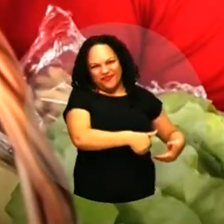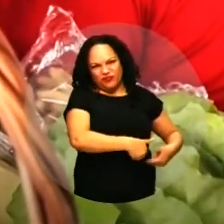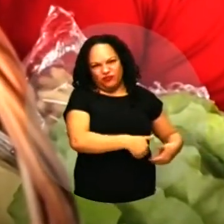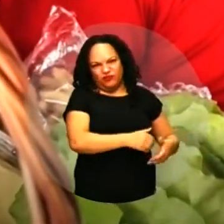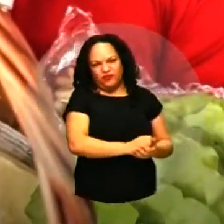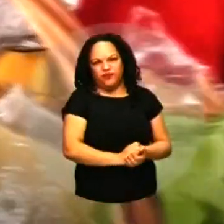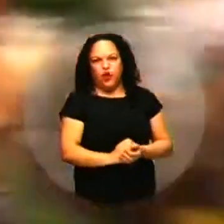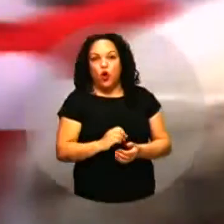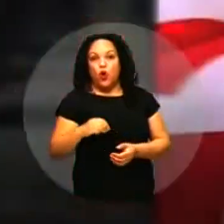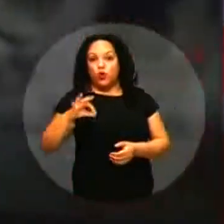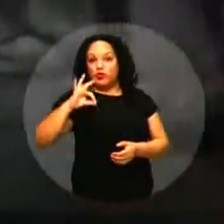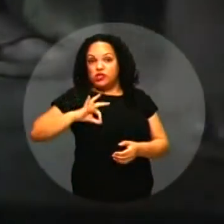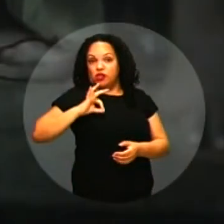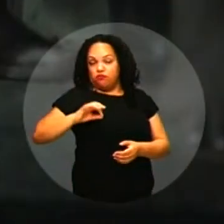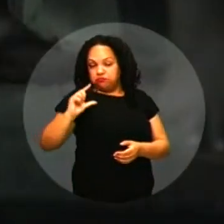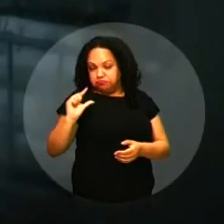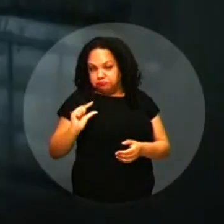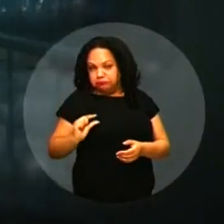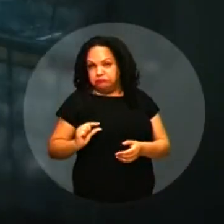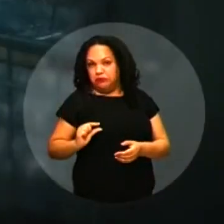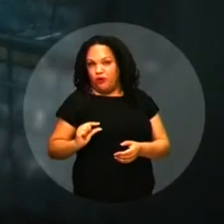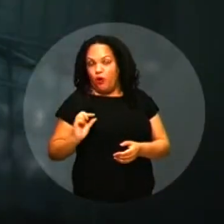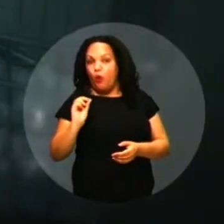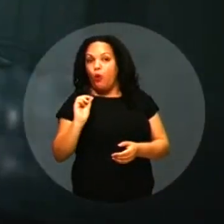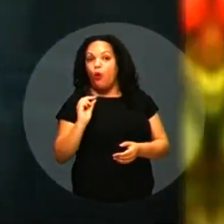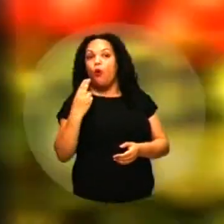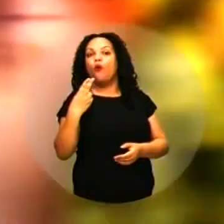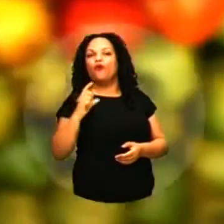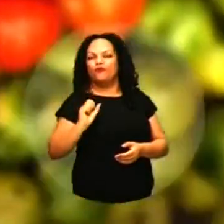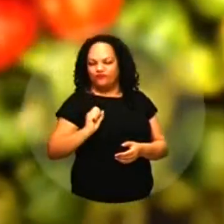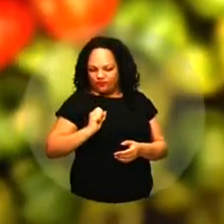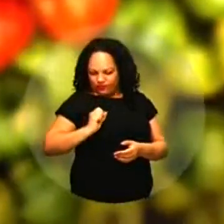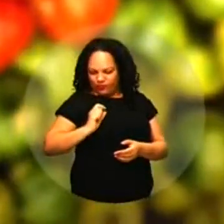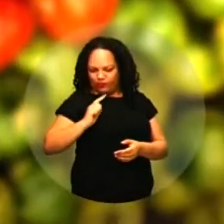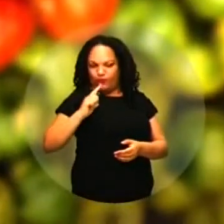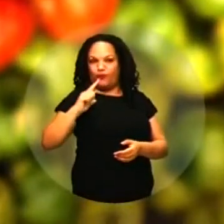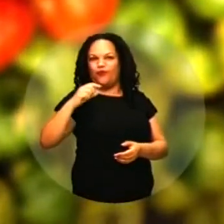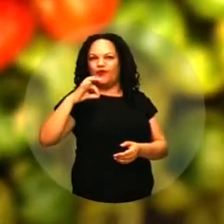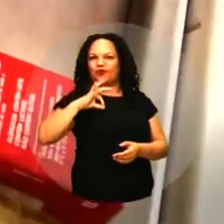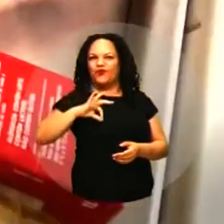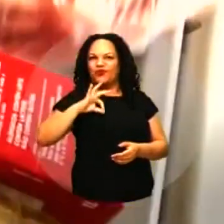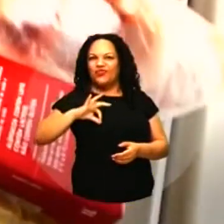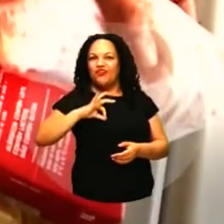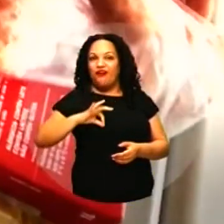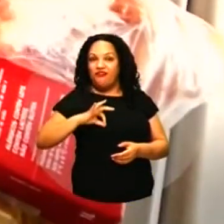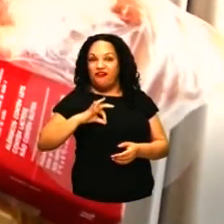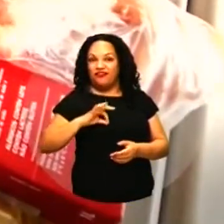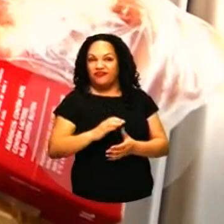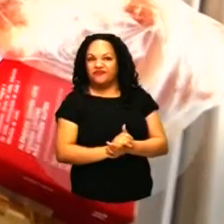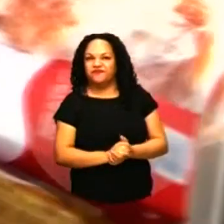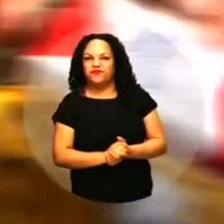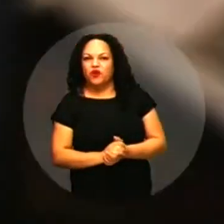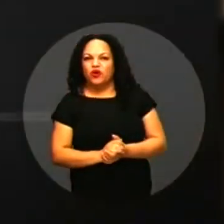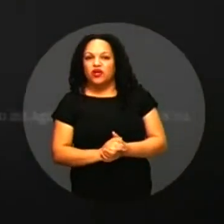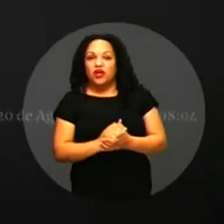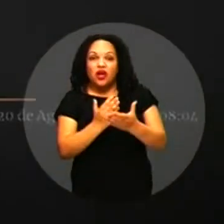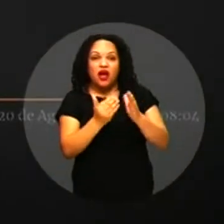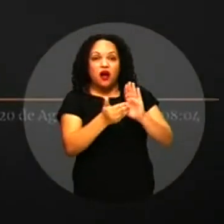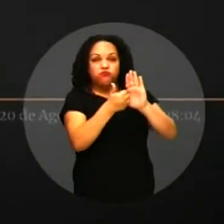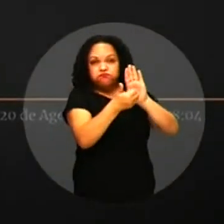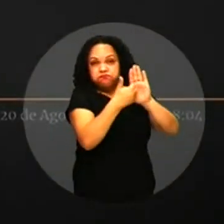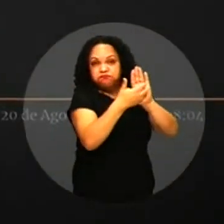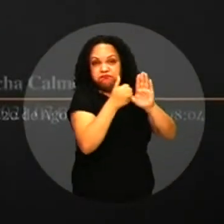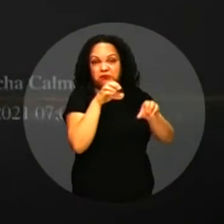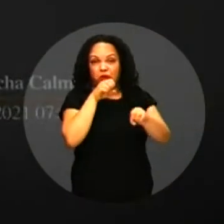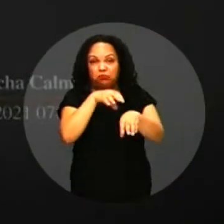fome O do salário mínimo desvalorizado Ou que aumenta o salário mínimo acima da inflação O que cortou